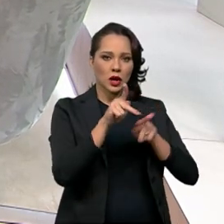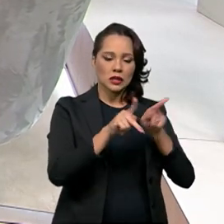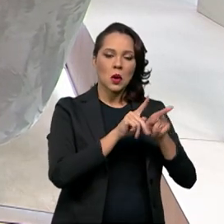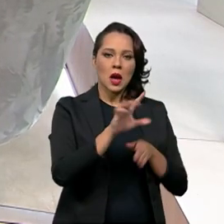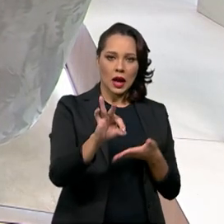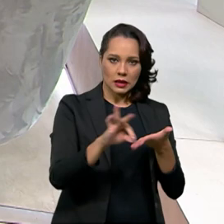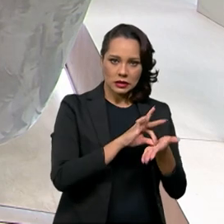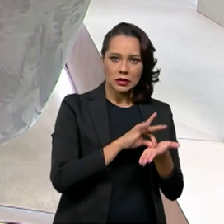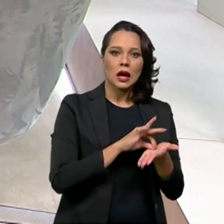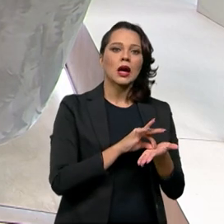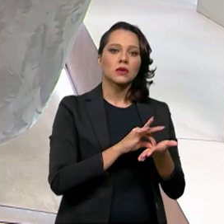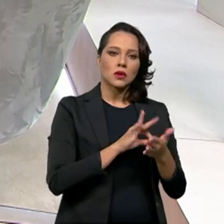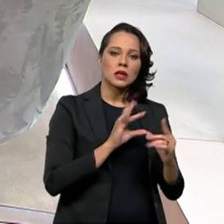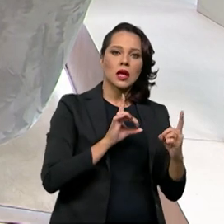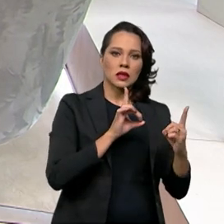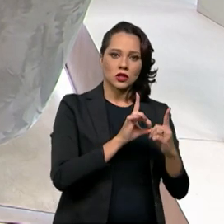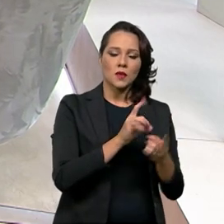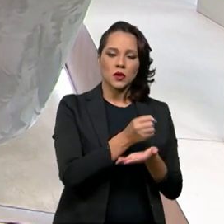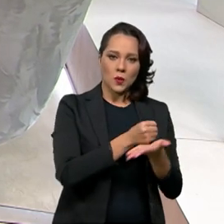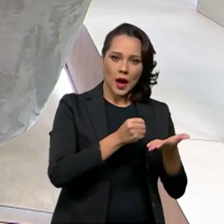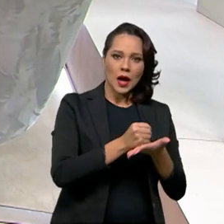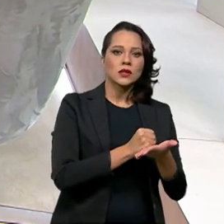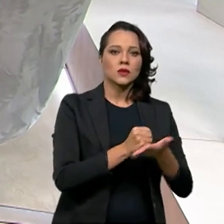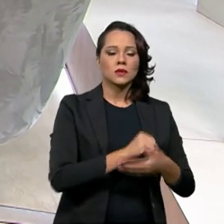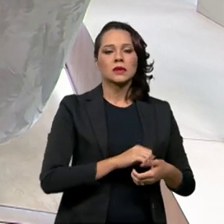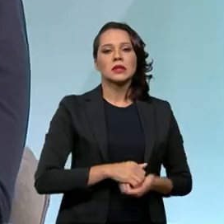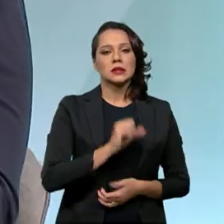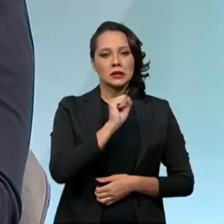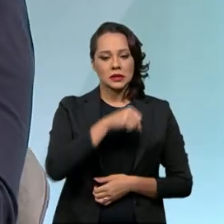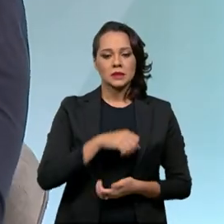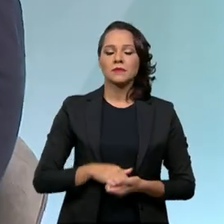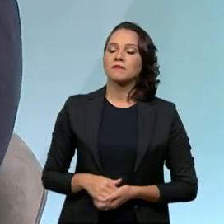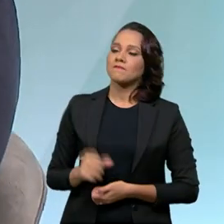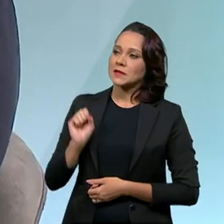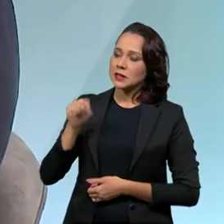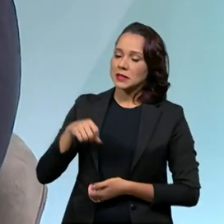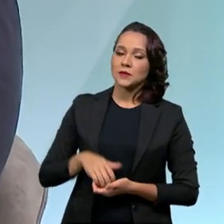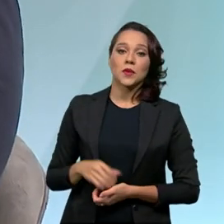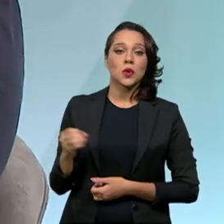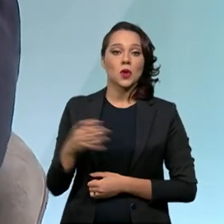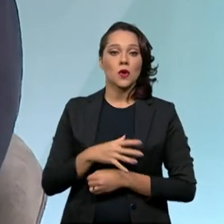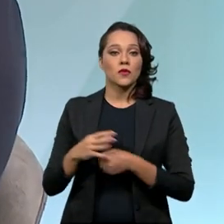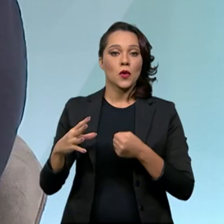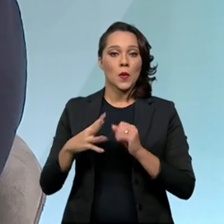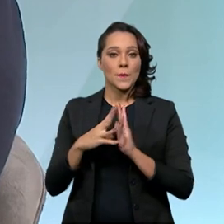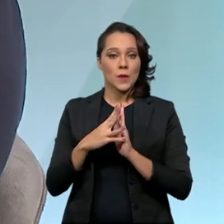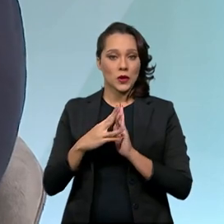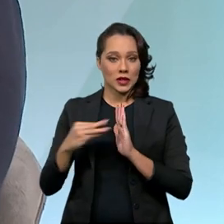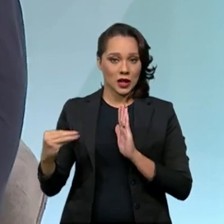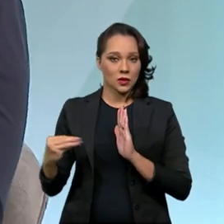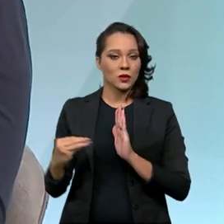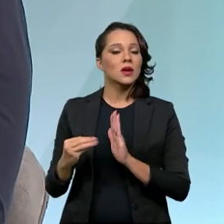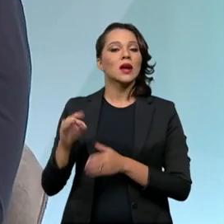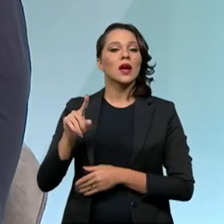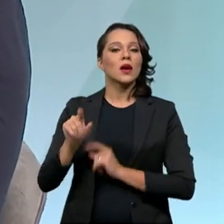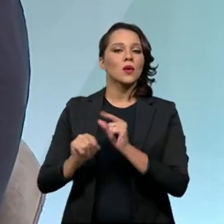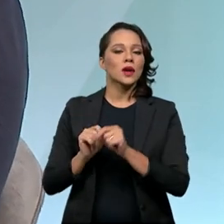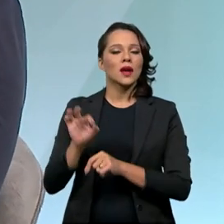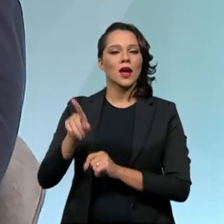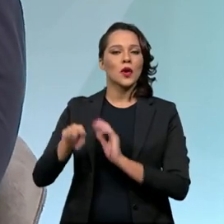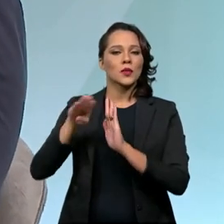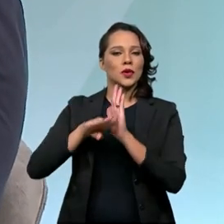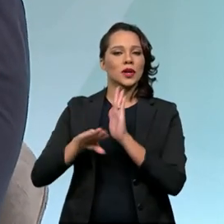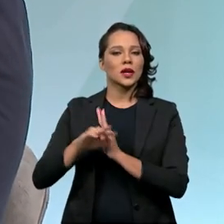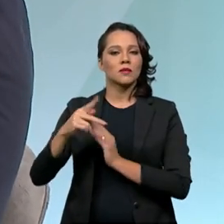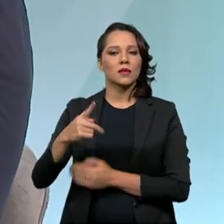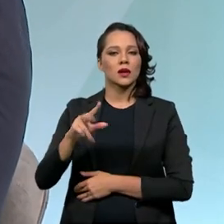cadastrados na atenção primária, é isso, secretário? Exatamente. O novo modelo de financiamento da atenção primária é o Previne Brasil.